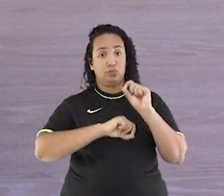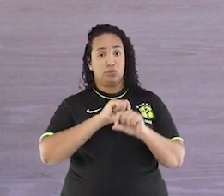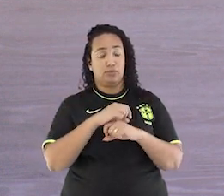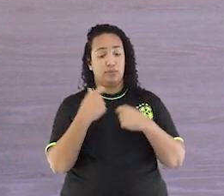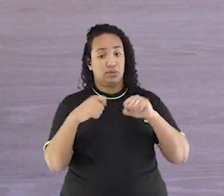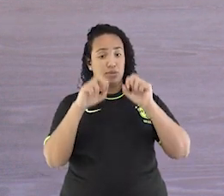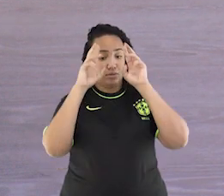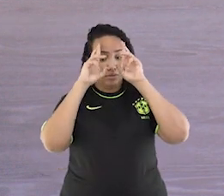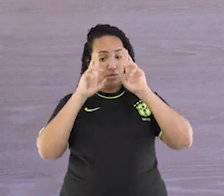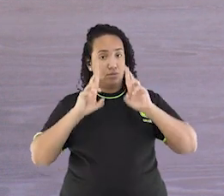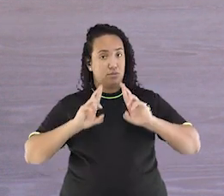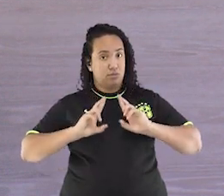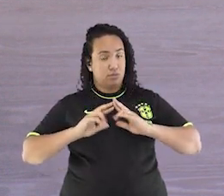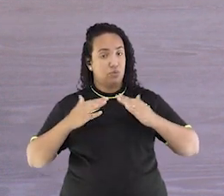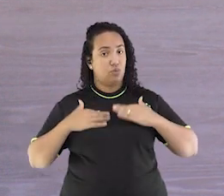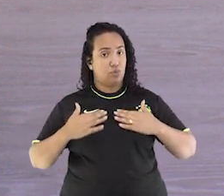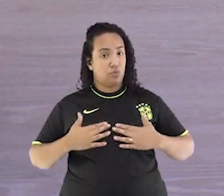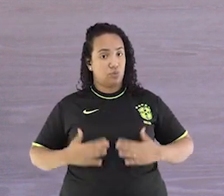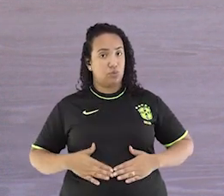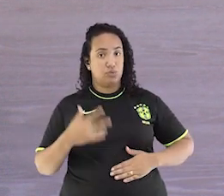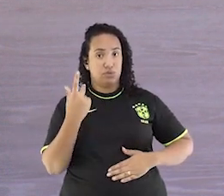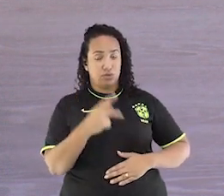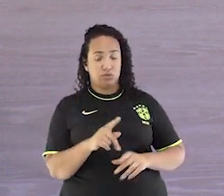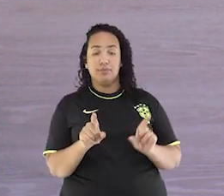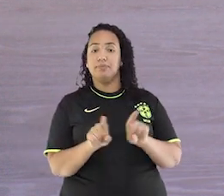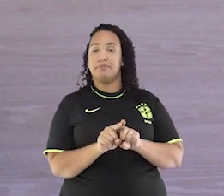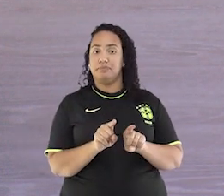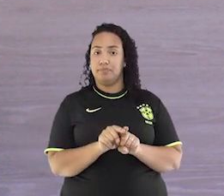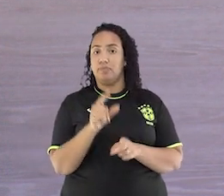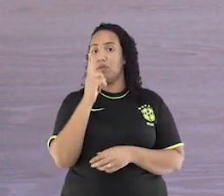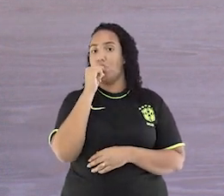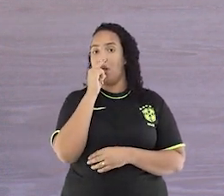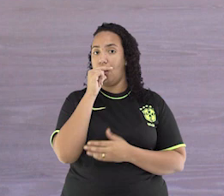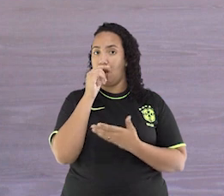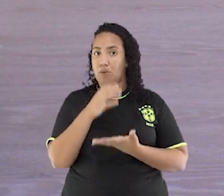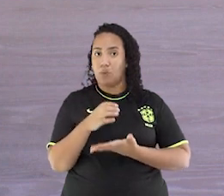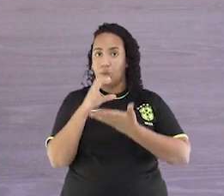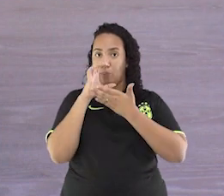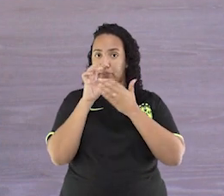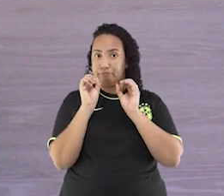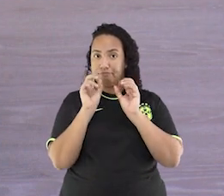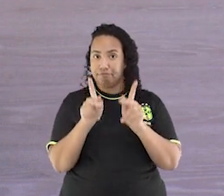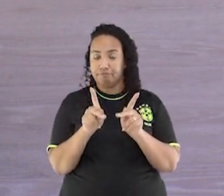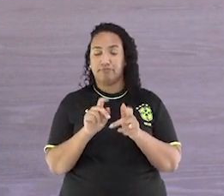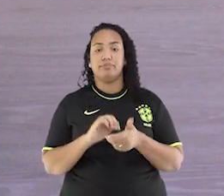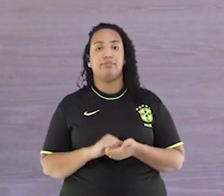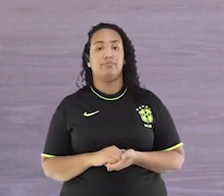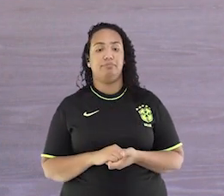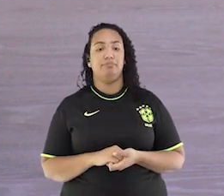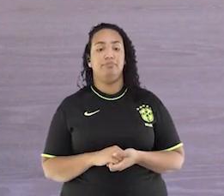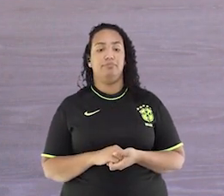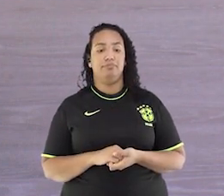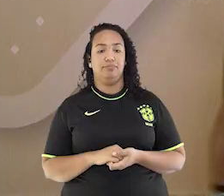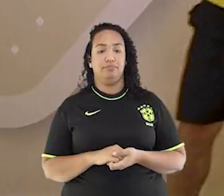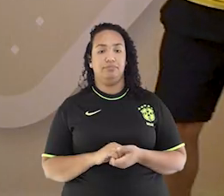Sempre hidratando. Beleza? Está dando? Mais uma.